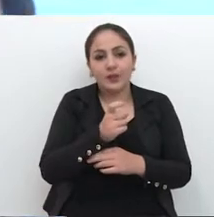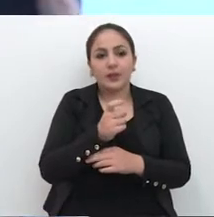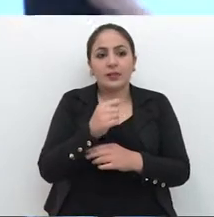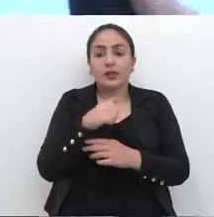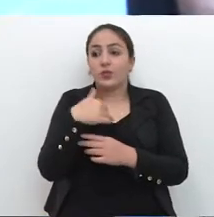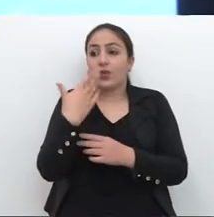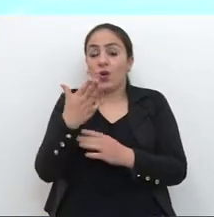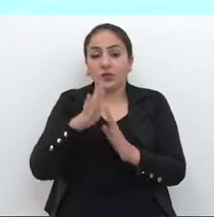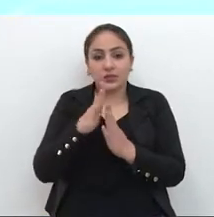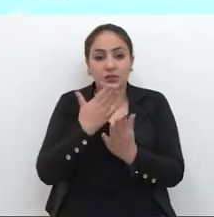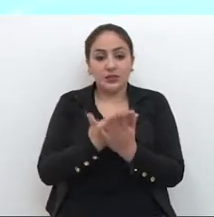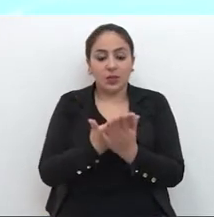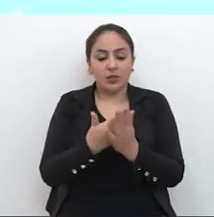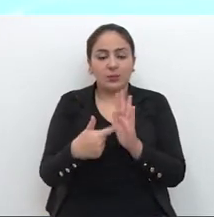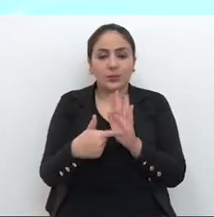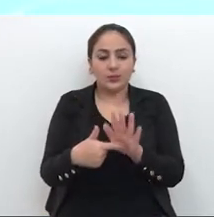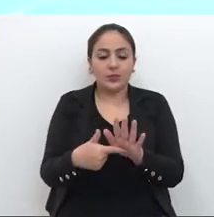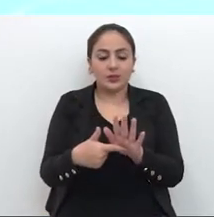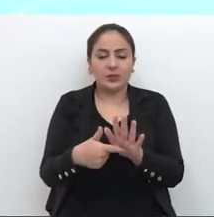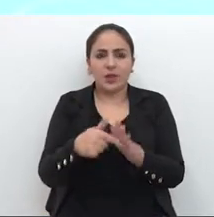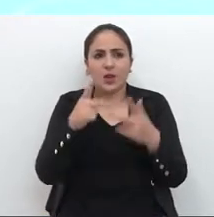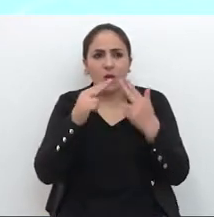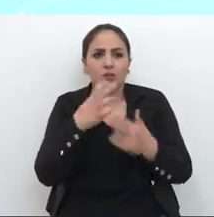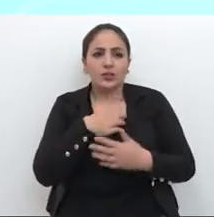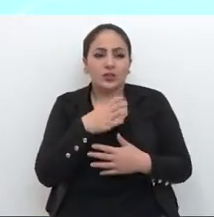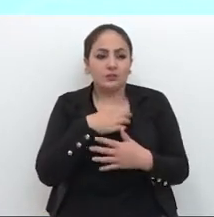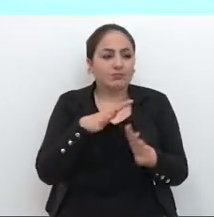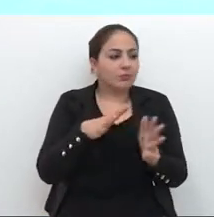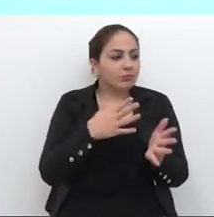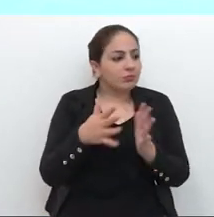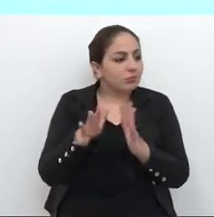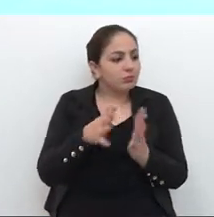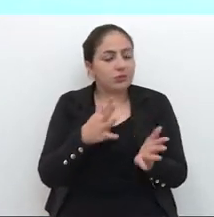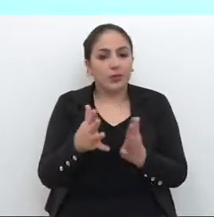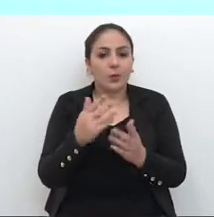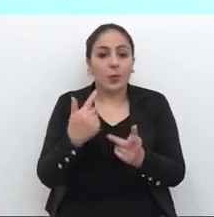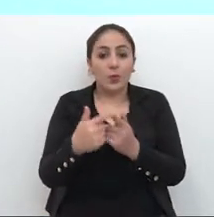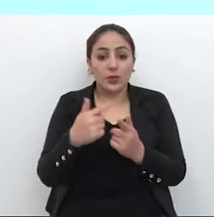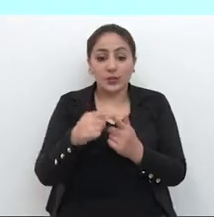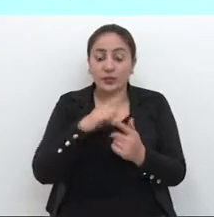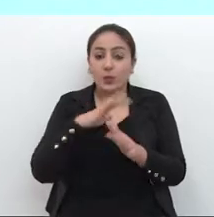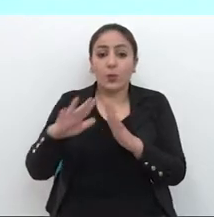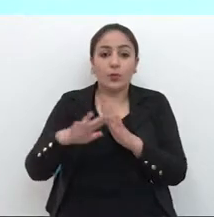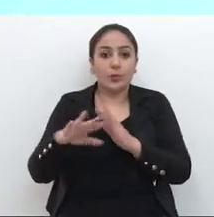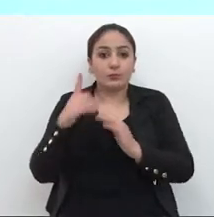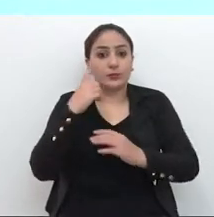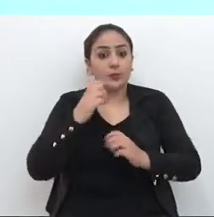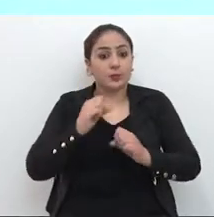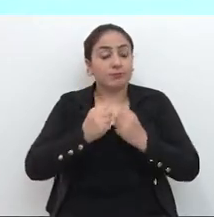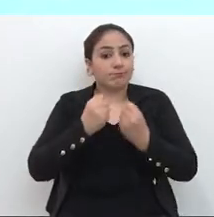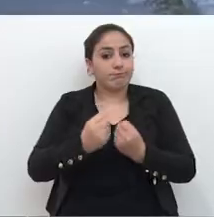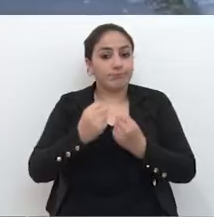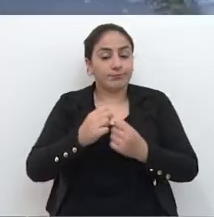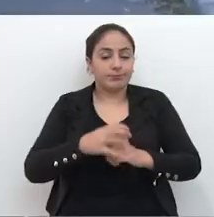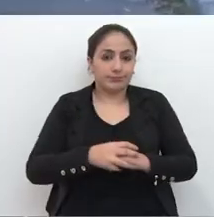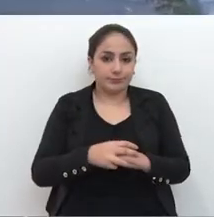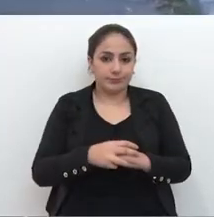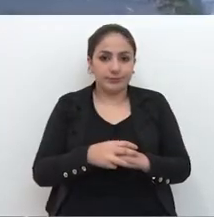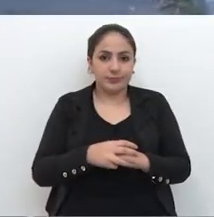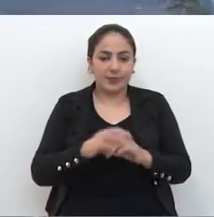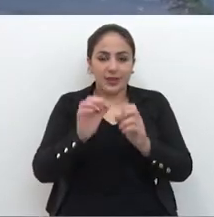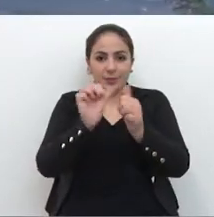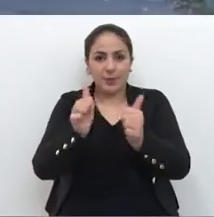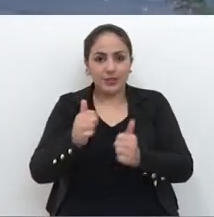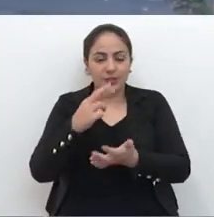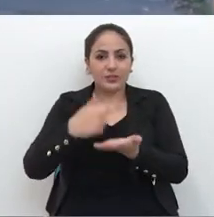adianta eles, saindo da escola, estarem expostos a essa situação, porque tem um movimento muito intenso. As